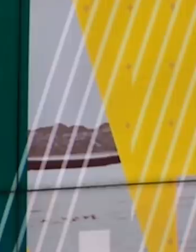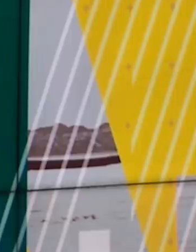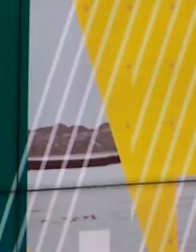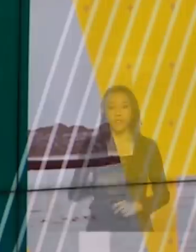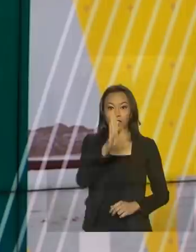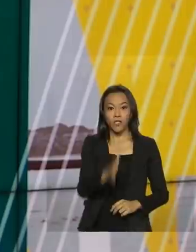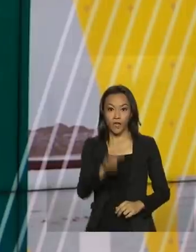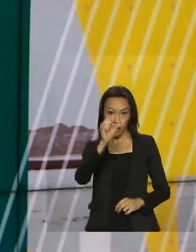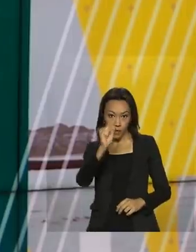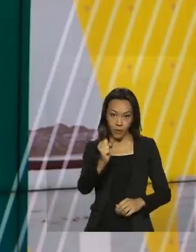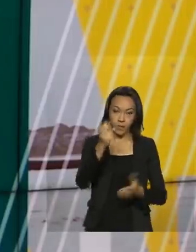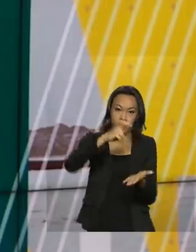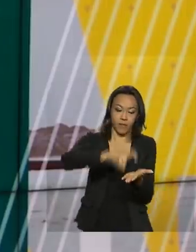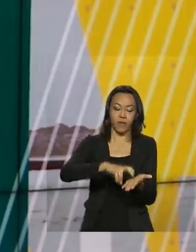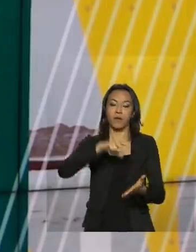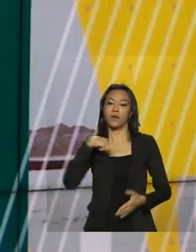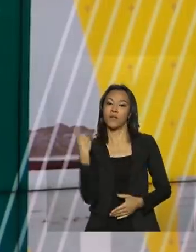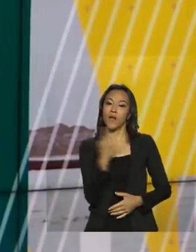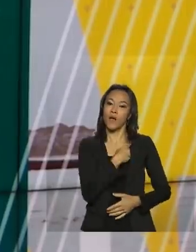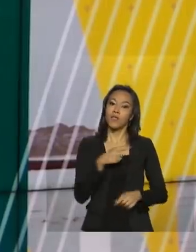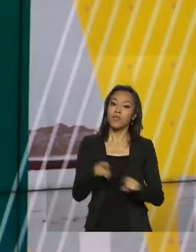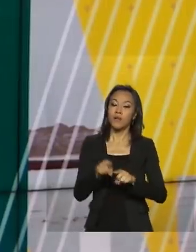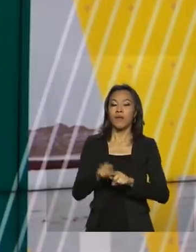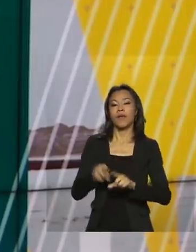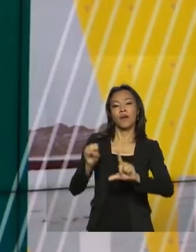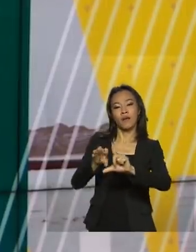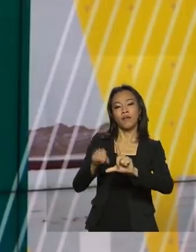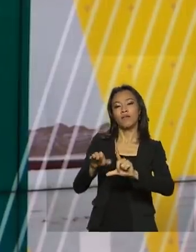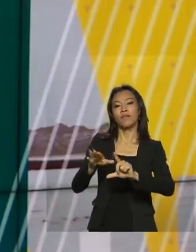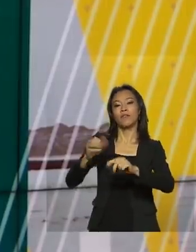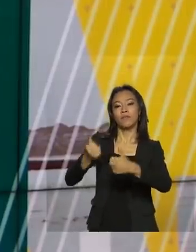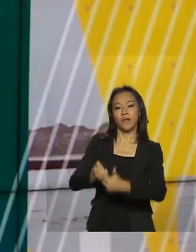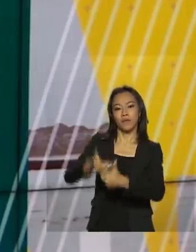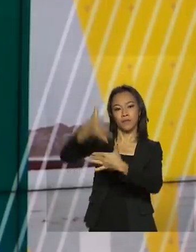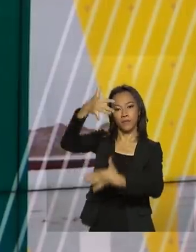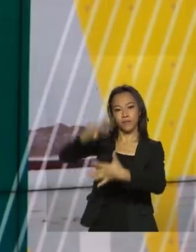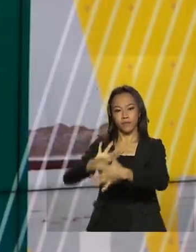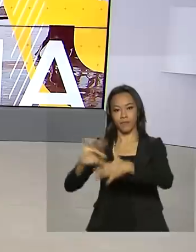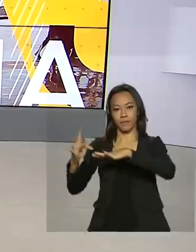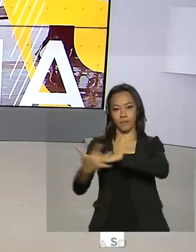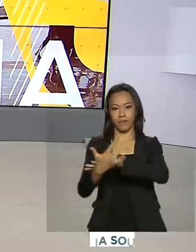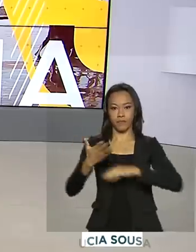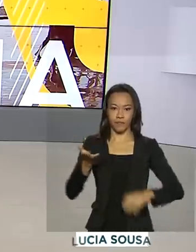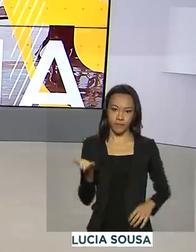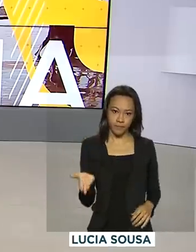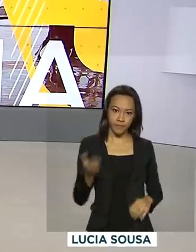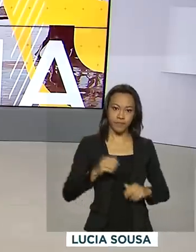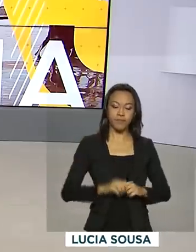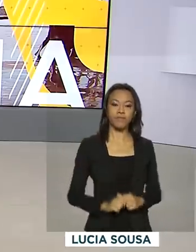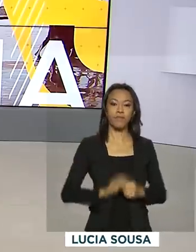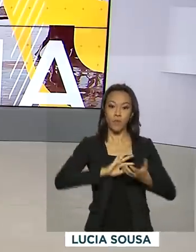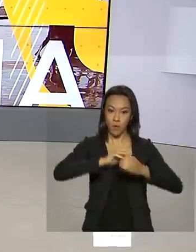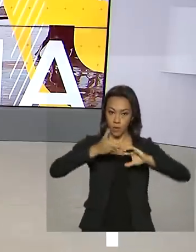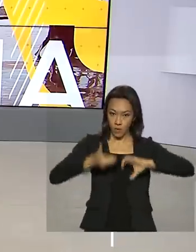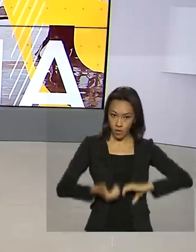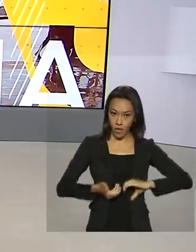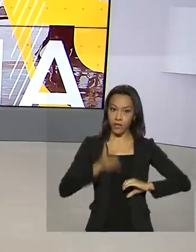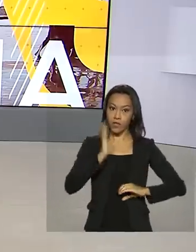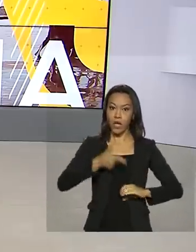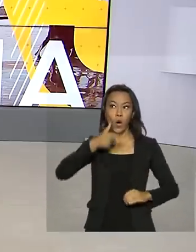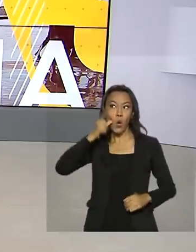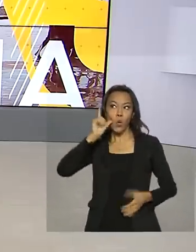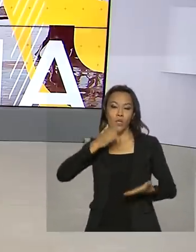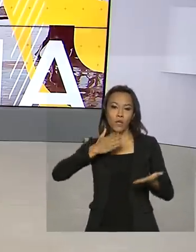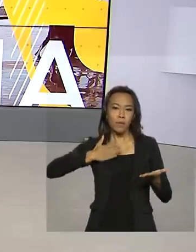Oito horas da manhã, estamos ao vivo também pelas redes sociais. O Congresso Nacional promulgou